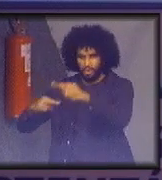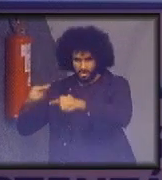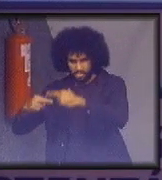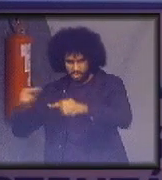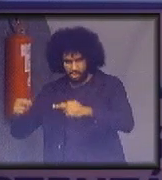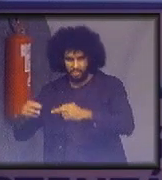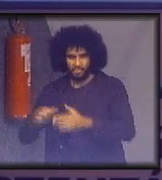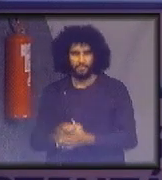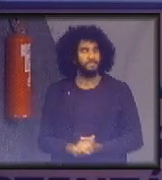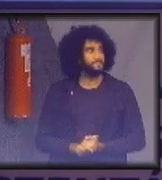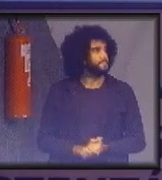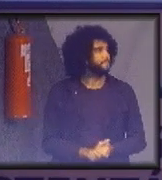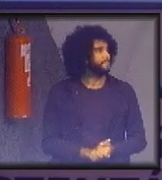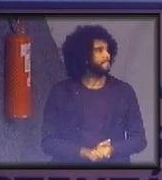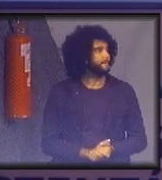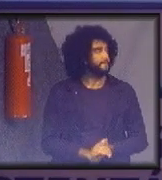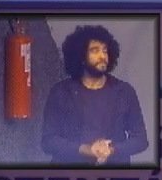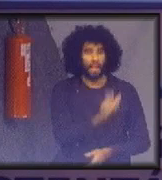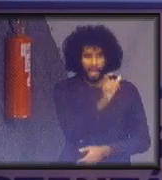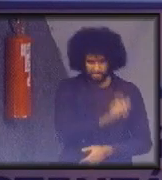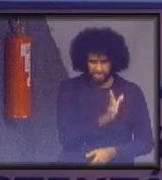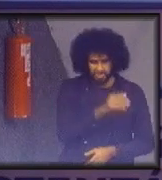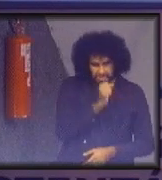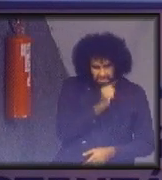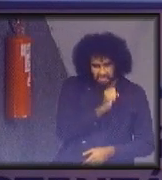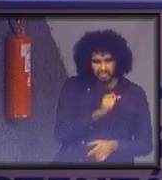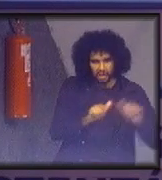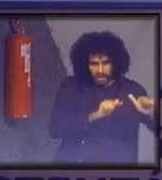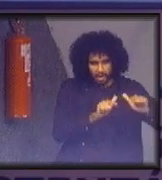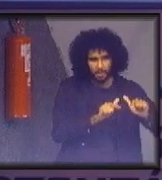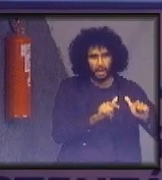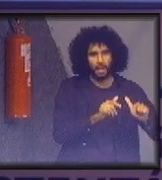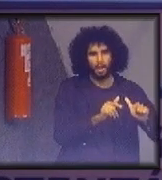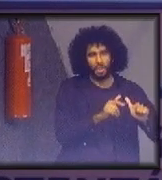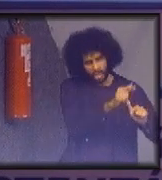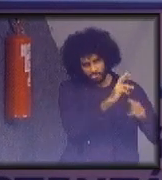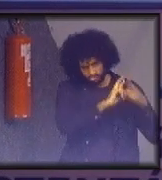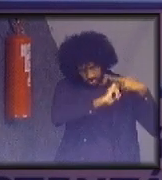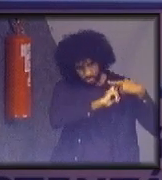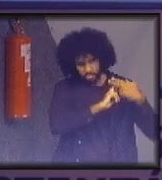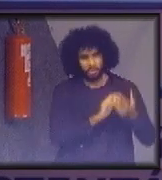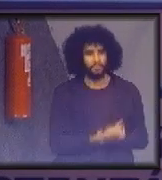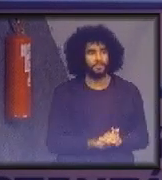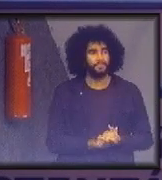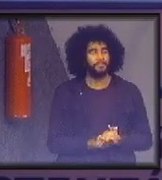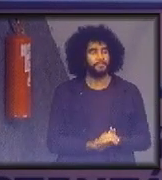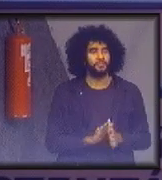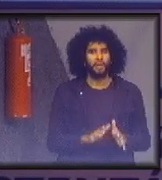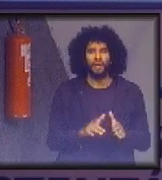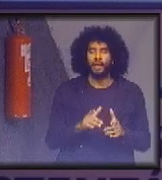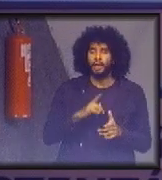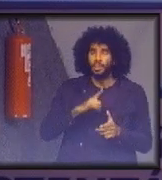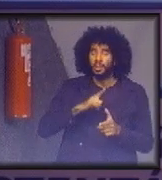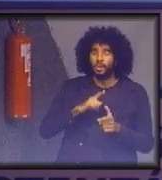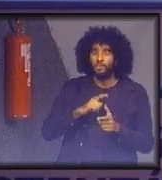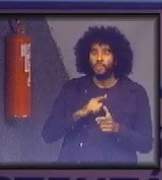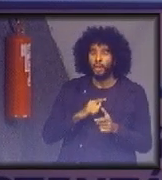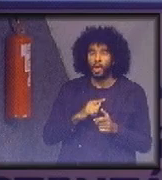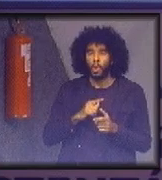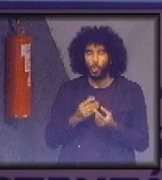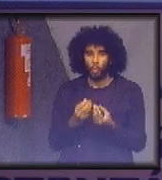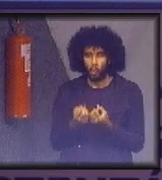com os veteranos, que, no caso aqui, seriam os embaixadores. O aumento do volume de recicláveis,